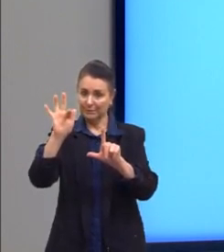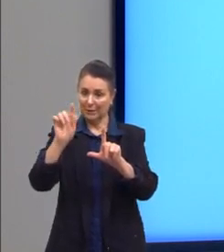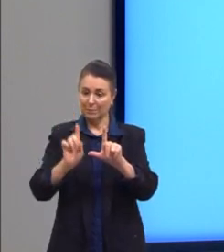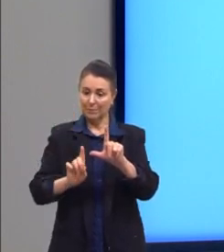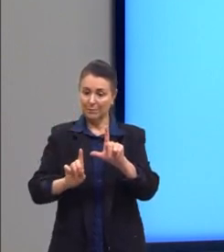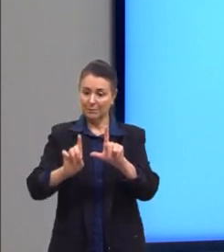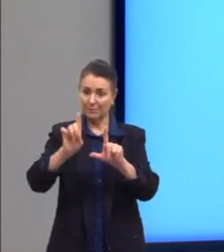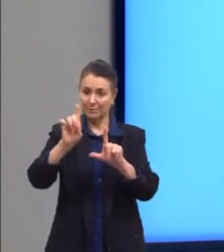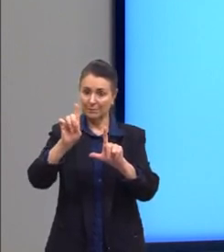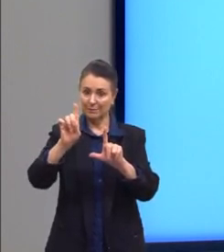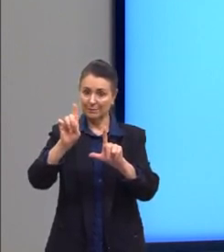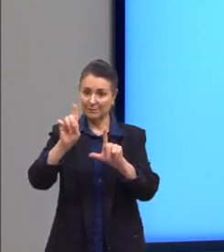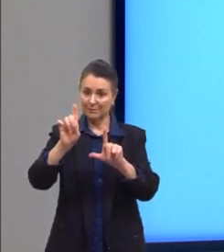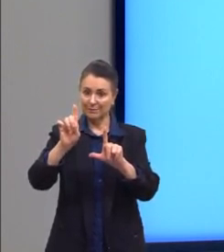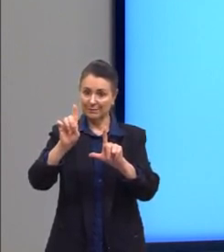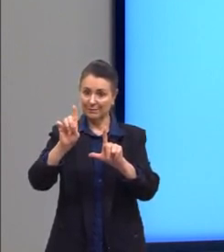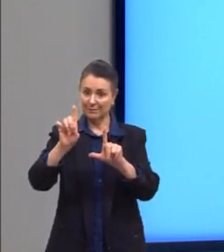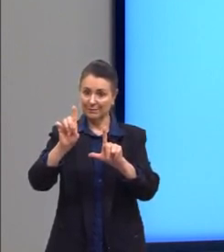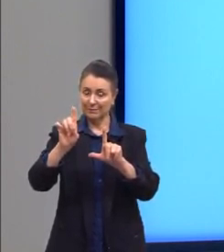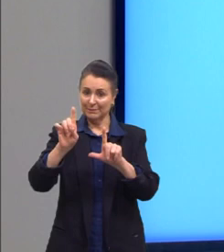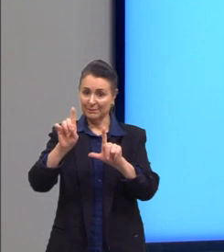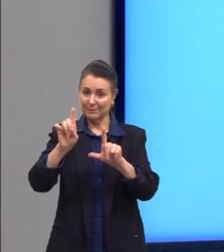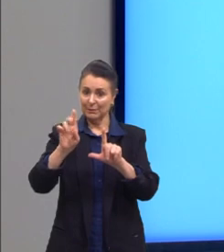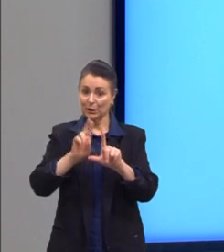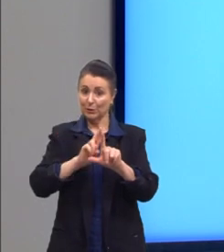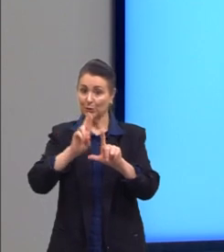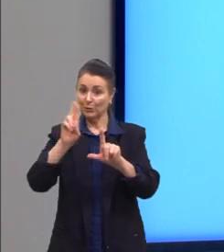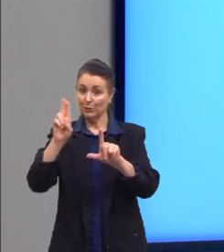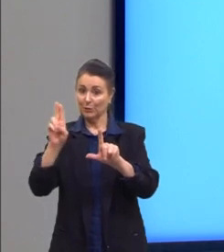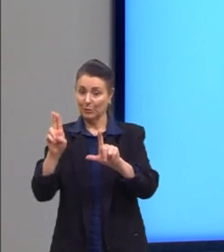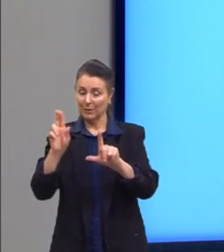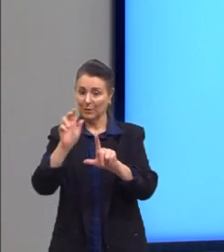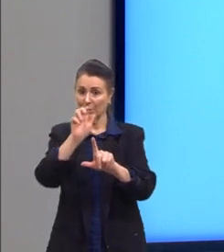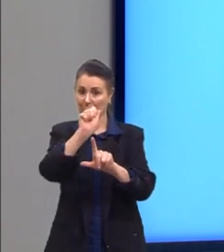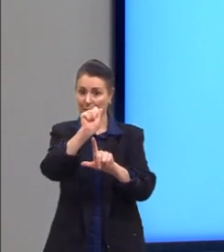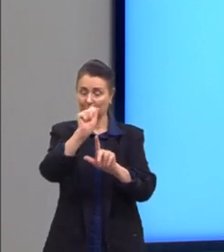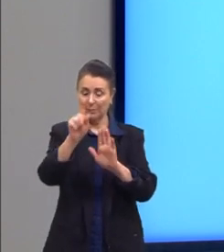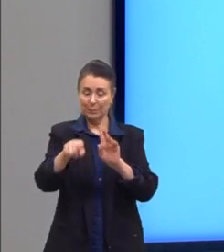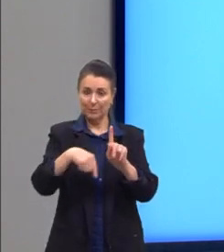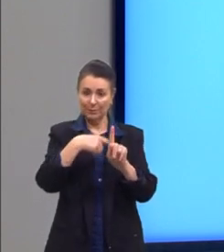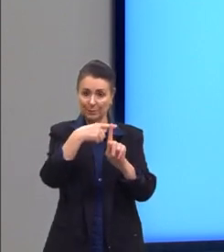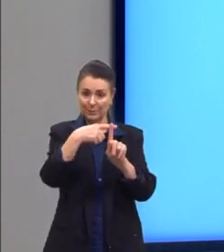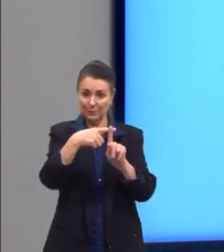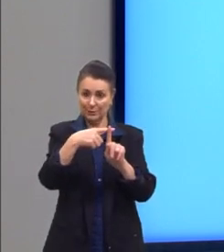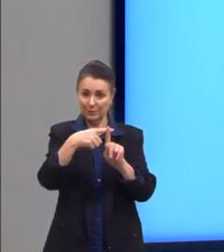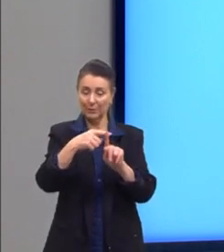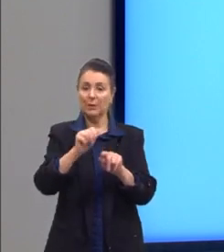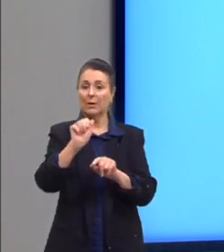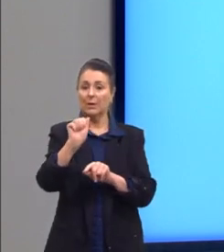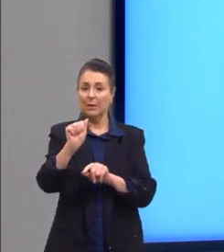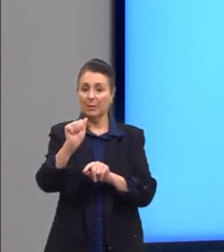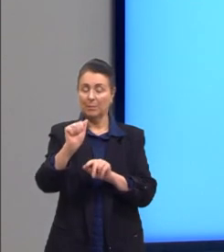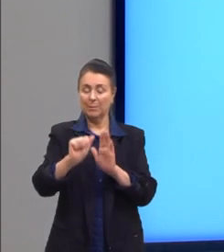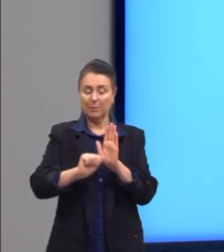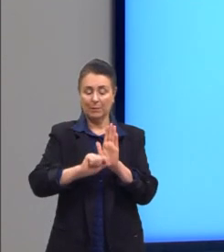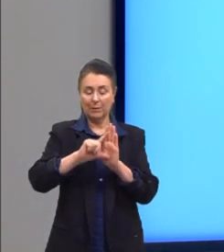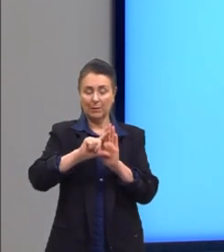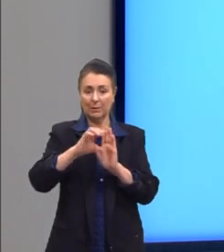A gente diz, então, que essa situação ocorre quando o A é positivo. Então, o A é maior do que zero.